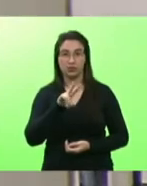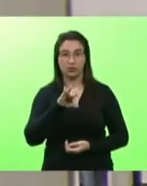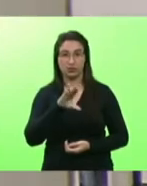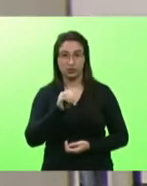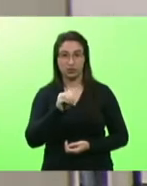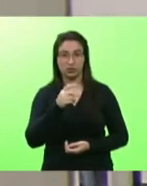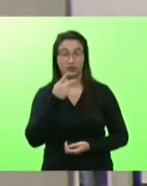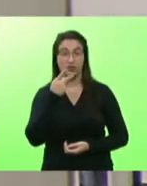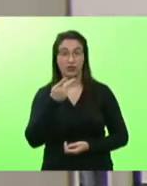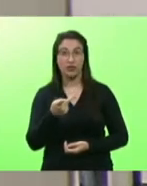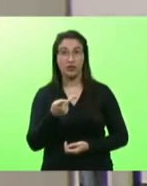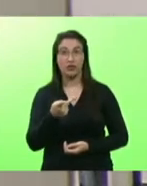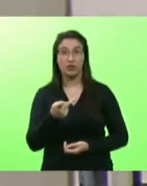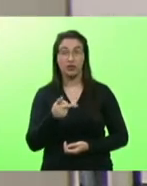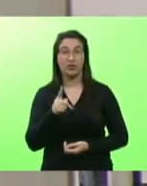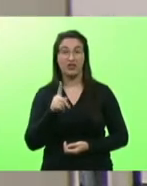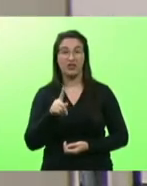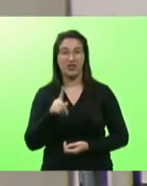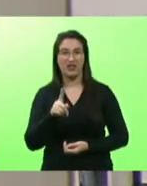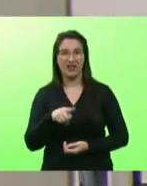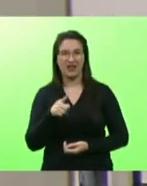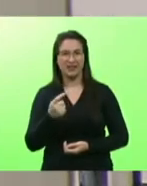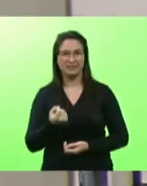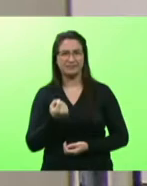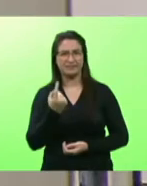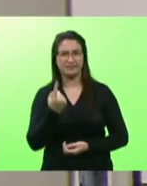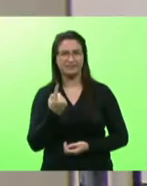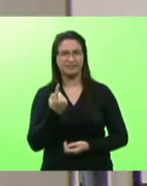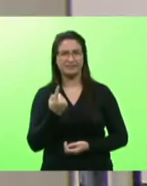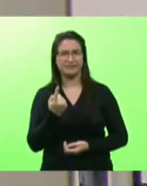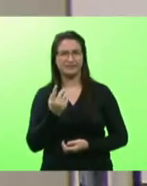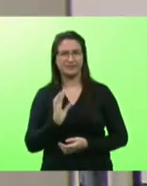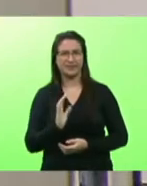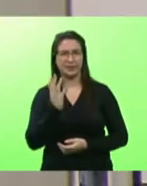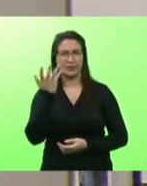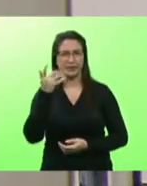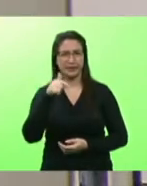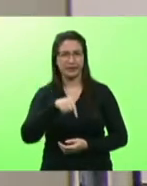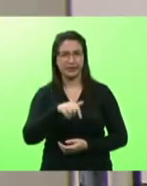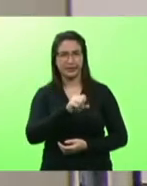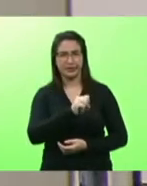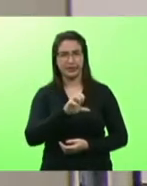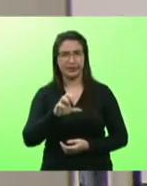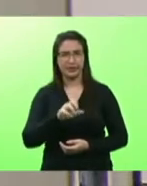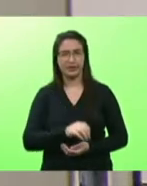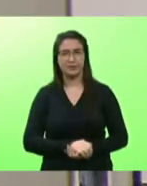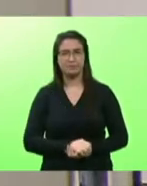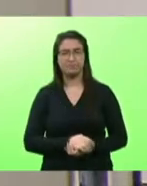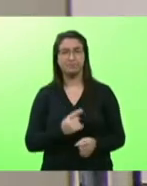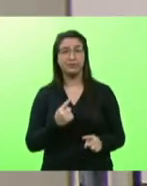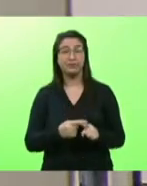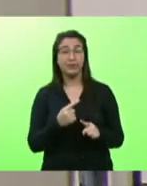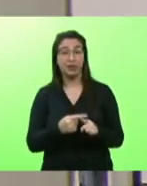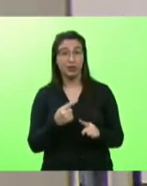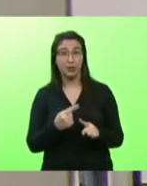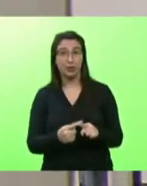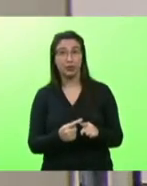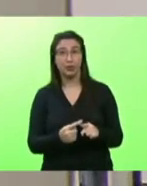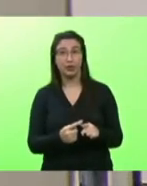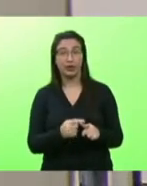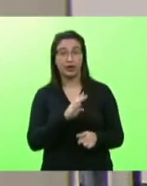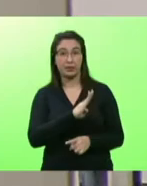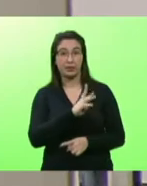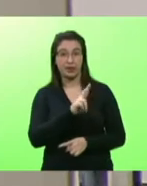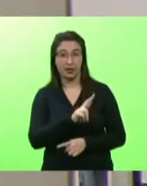chega a ser uma ironia o que está acontecendo com Santa Catarina porque tanto a BR